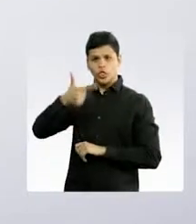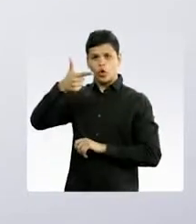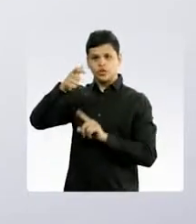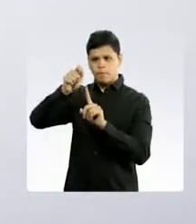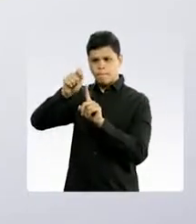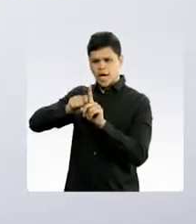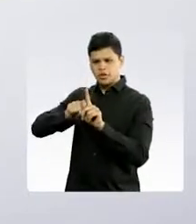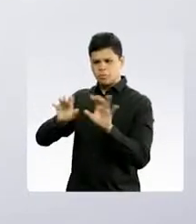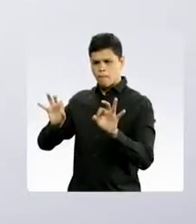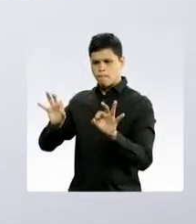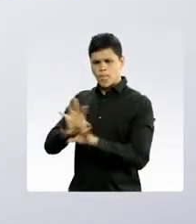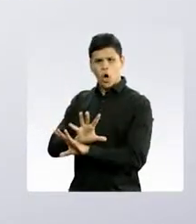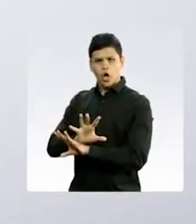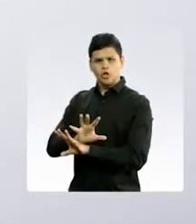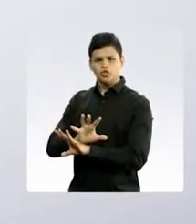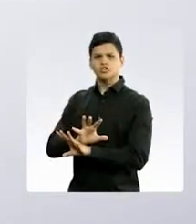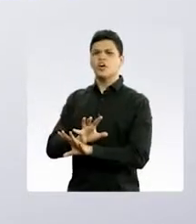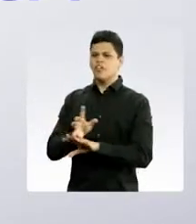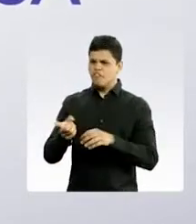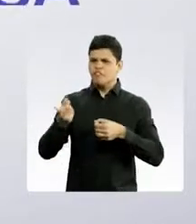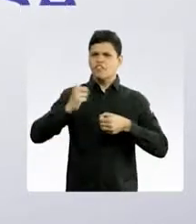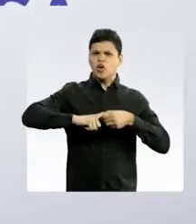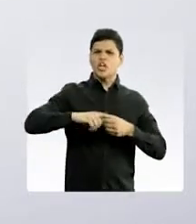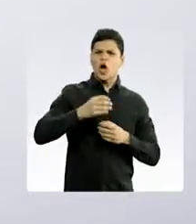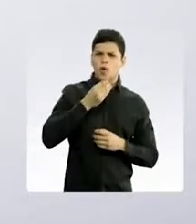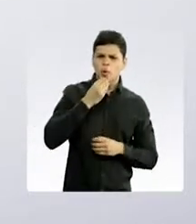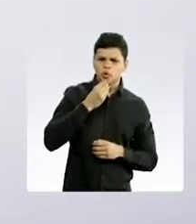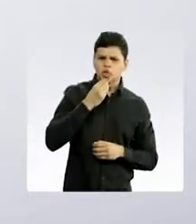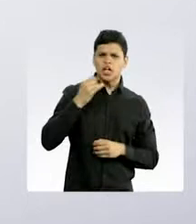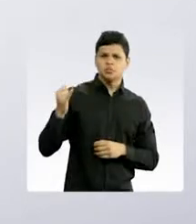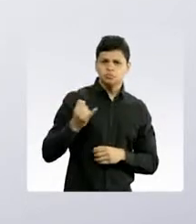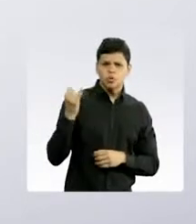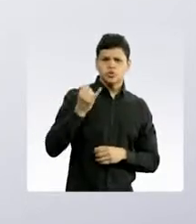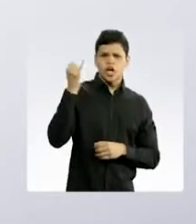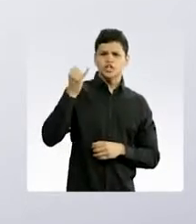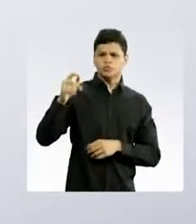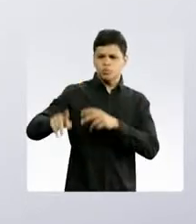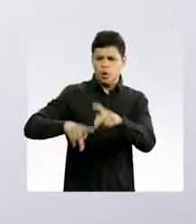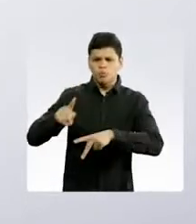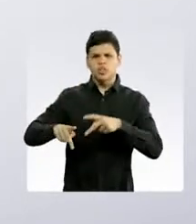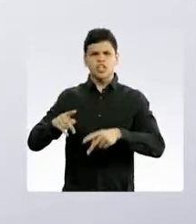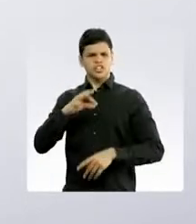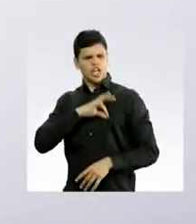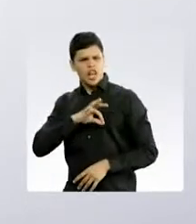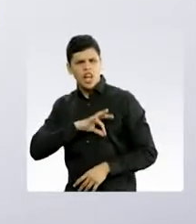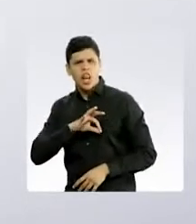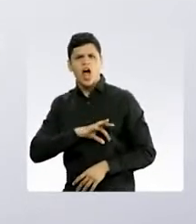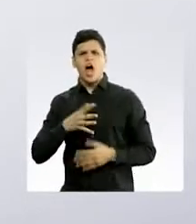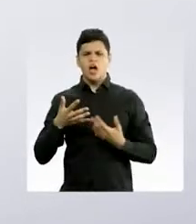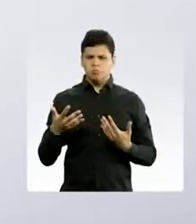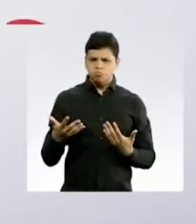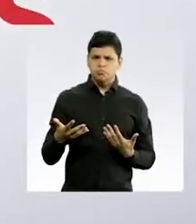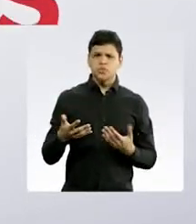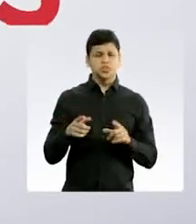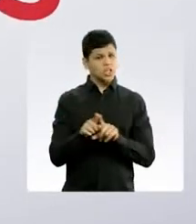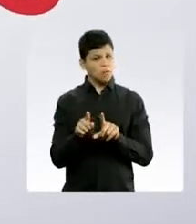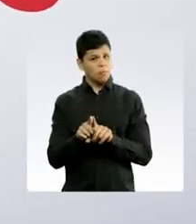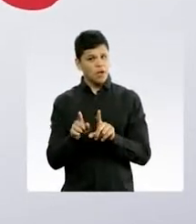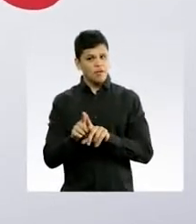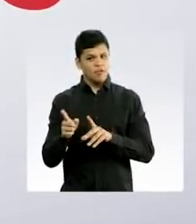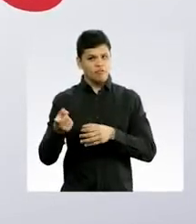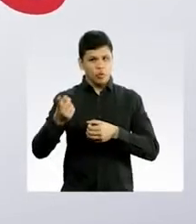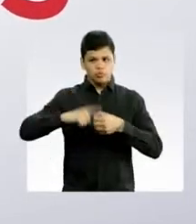12 meses, em 12 meses, vamos reconstruir os serviços essenciais, garantir salários de servidores